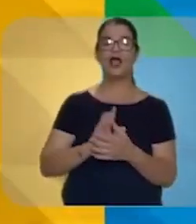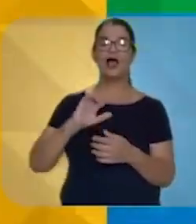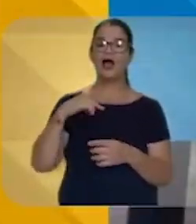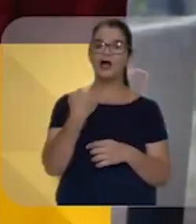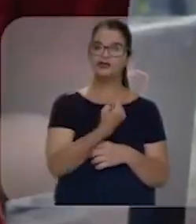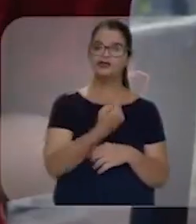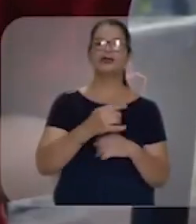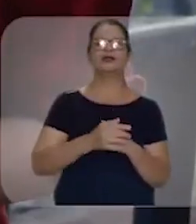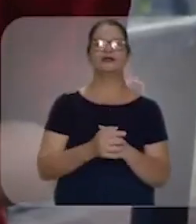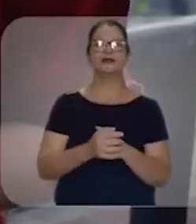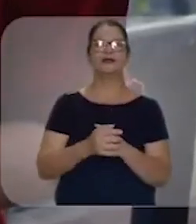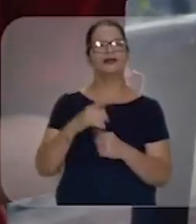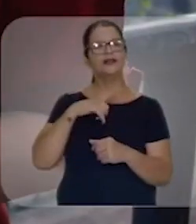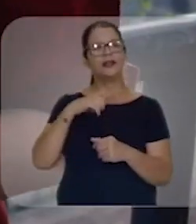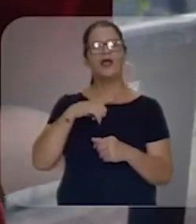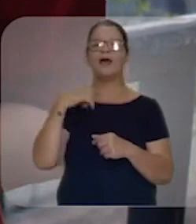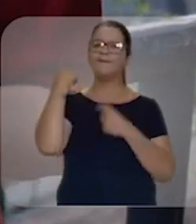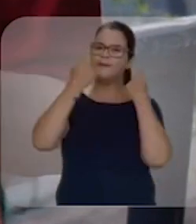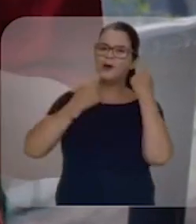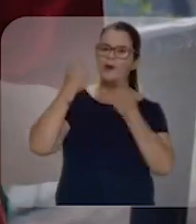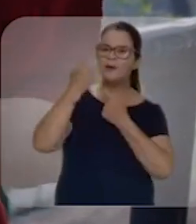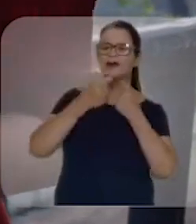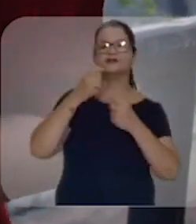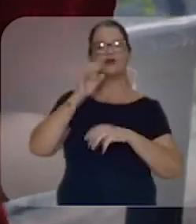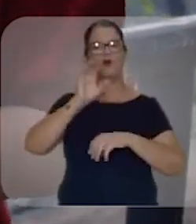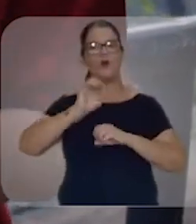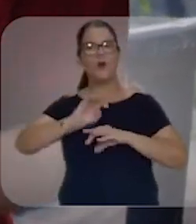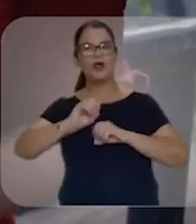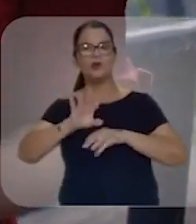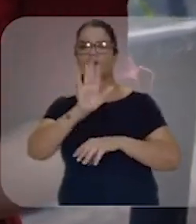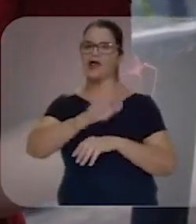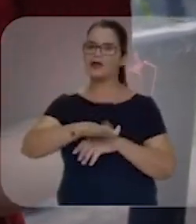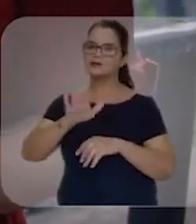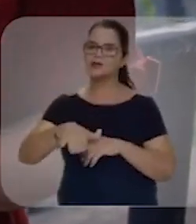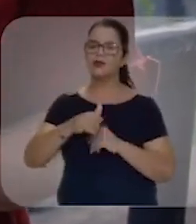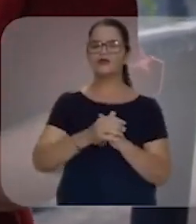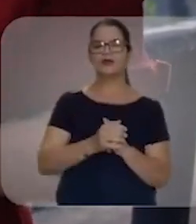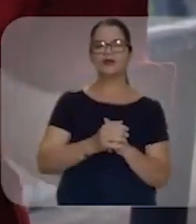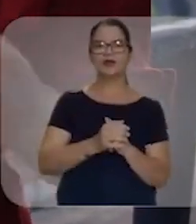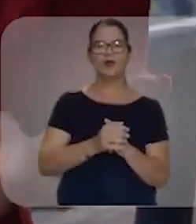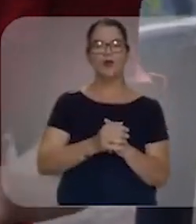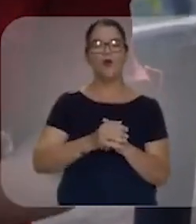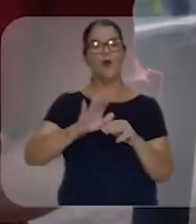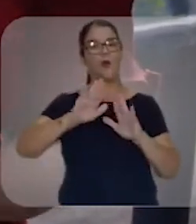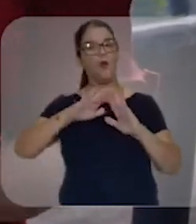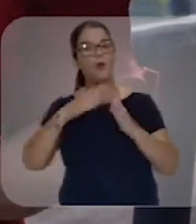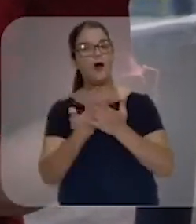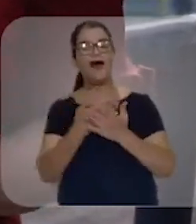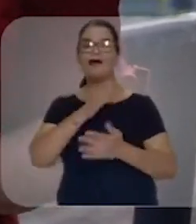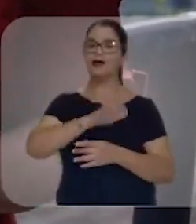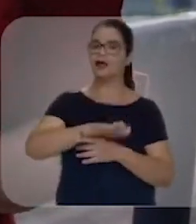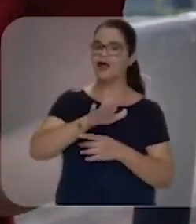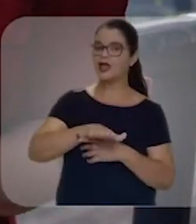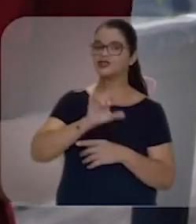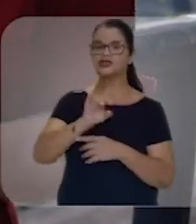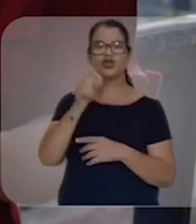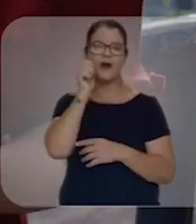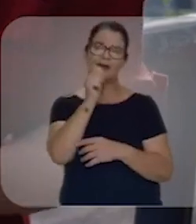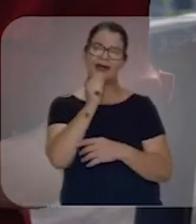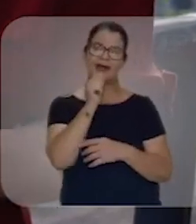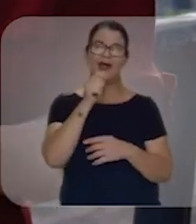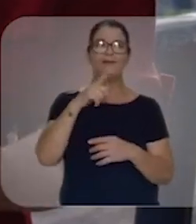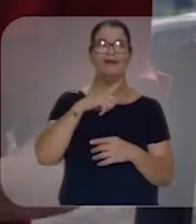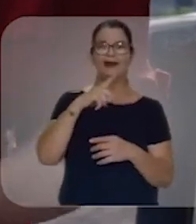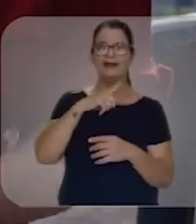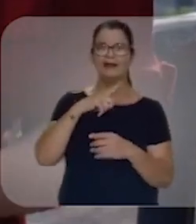A gente tem a preocupação com a educação infantil, com a creche, não só para que a mãe